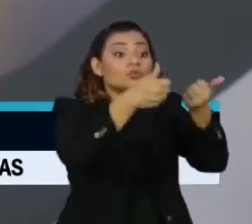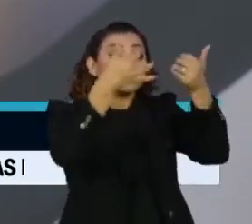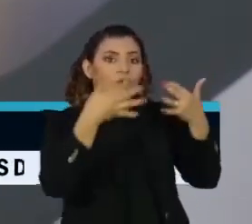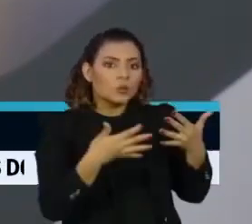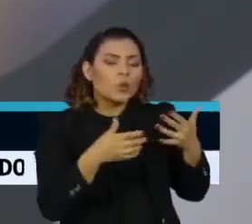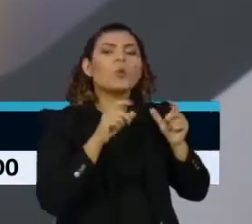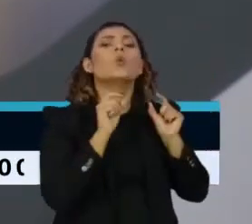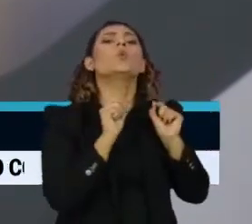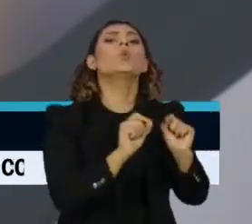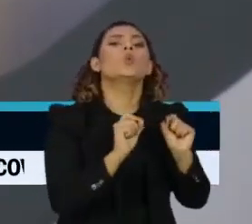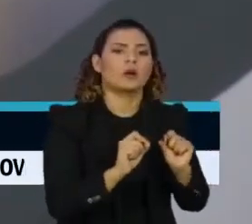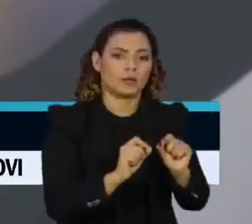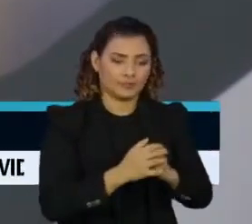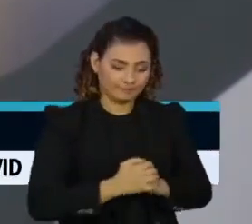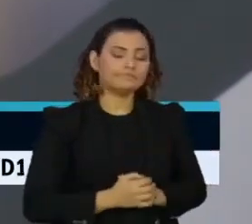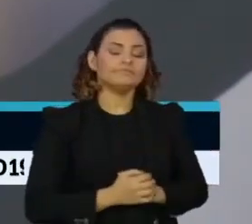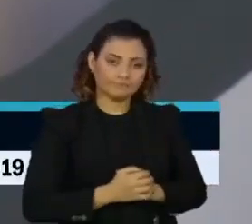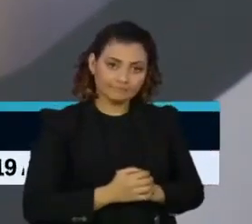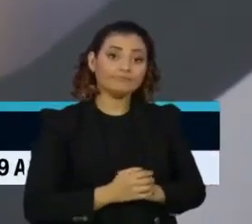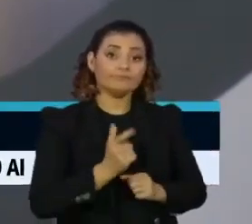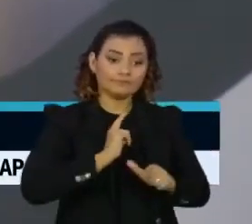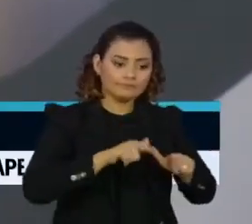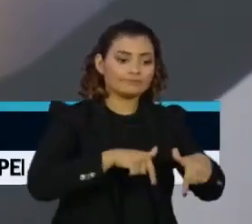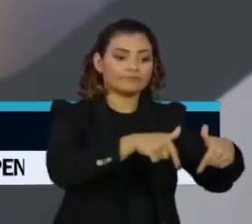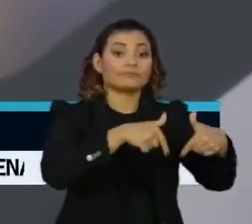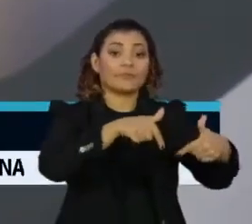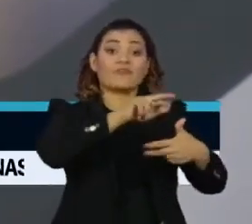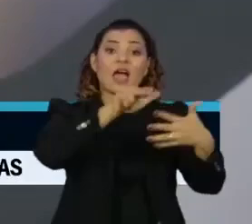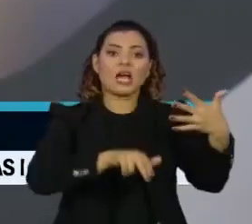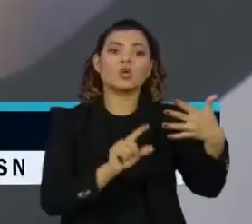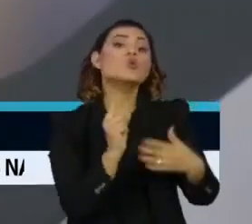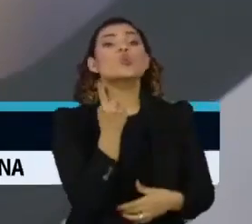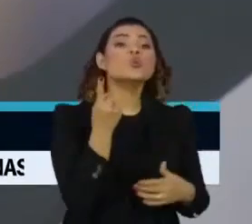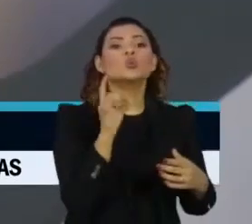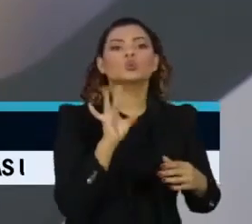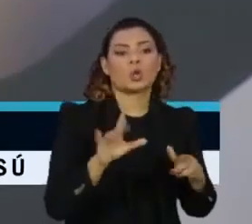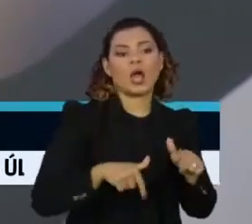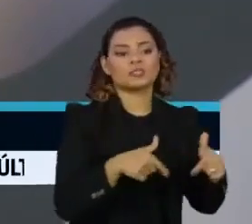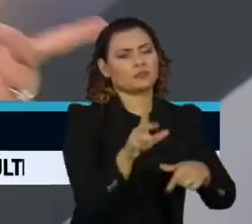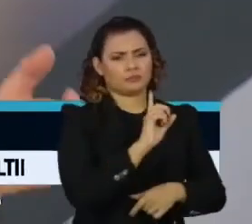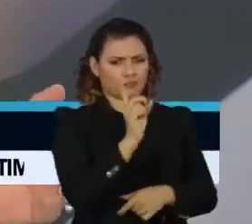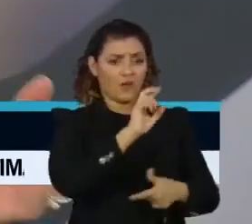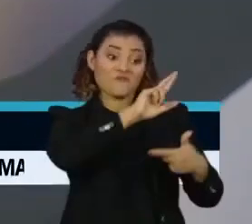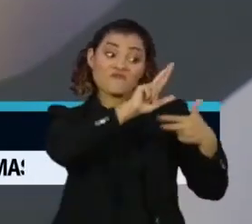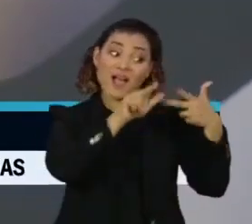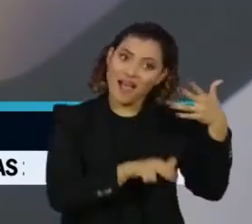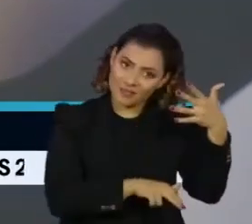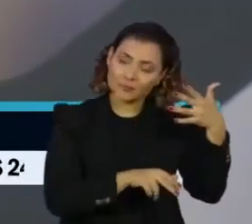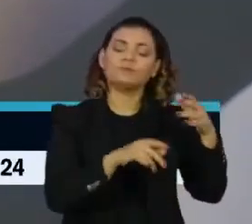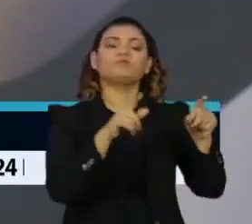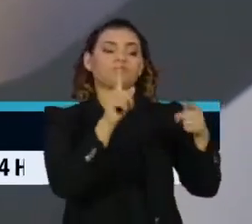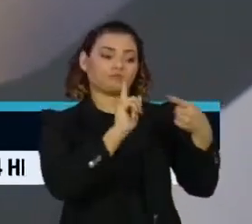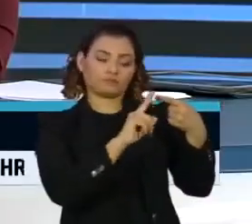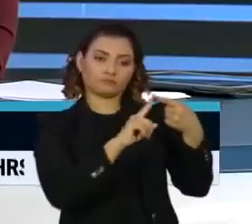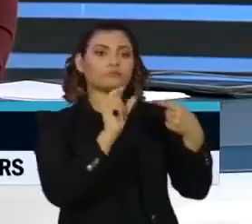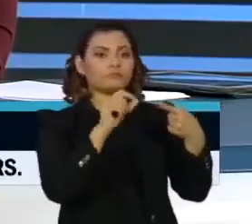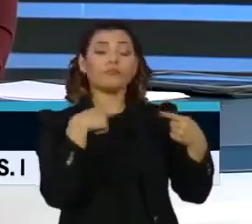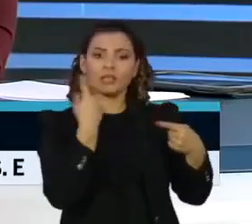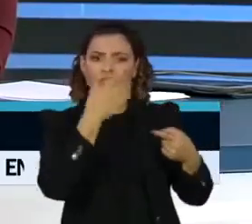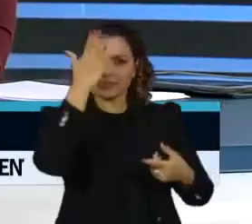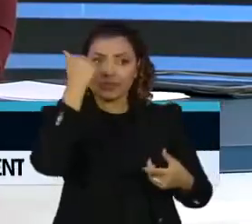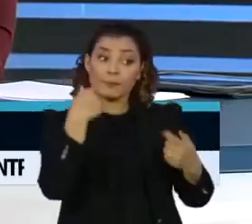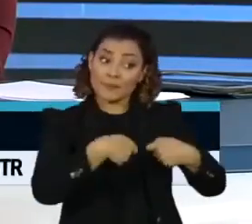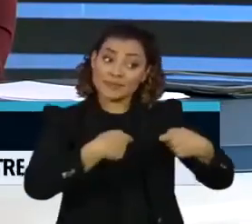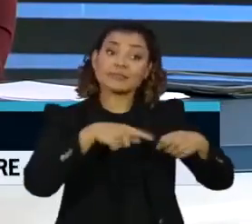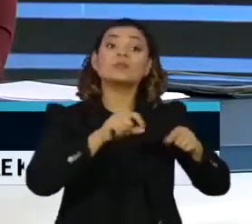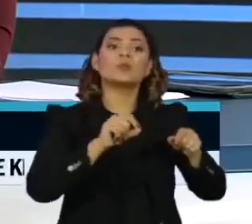fizeram várias ações, não foi uma ação. E uma das ações importantes que eles fizeram e que a gente deve